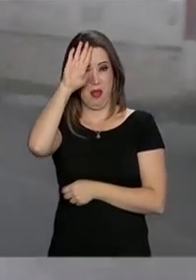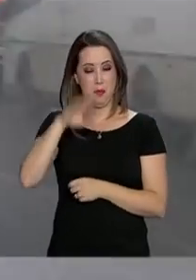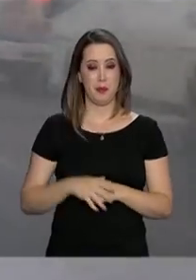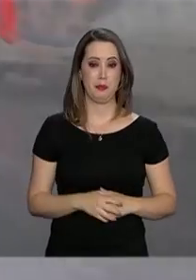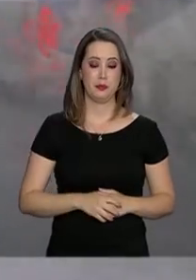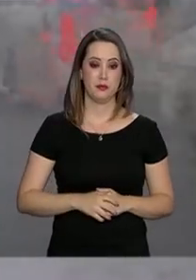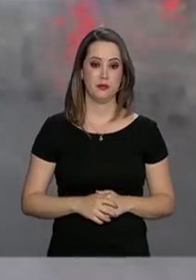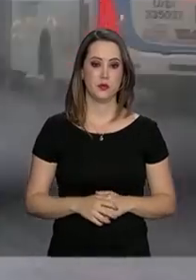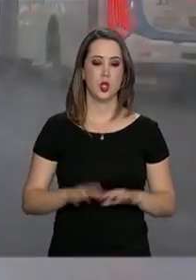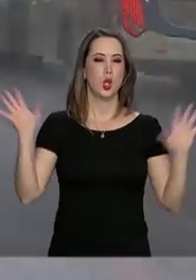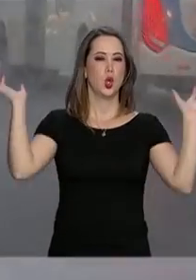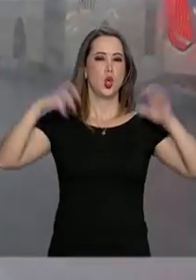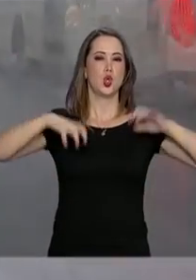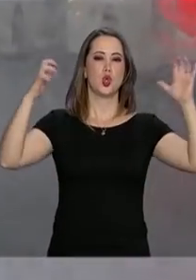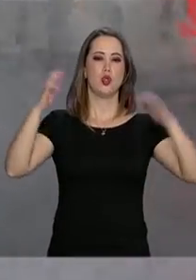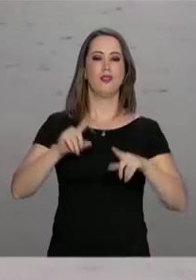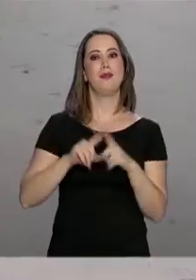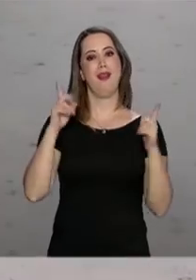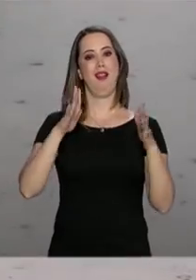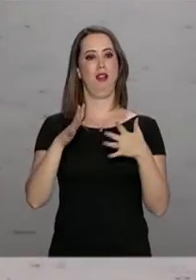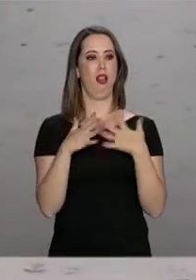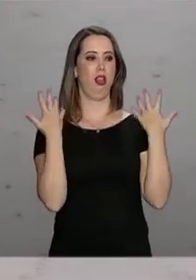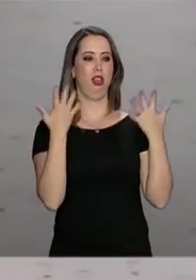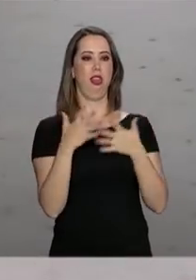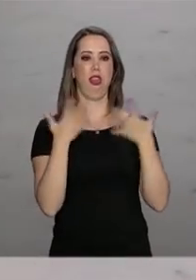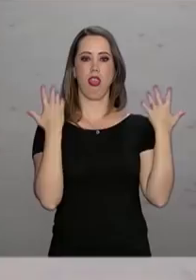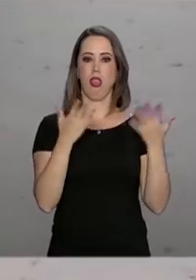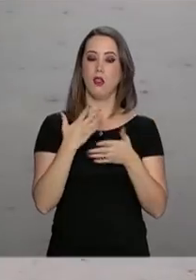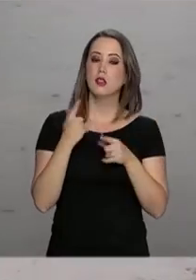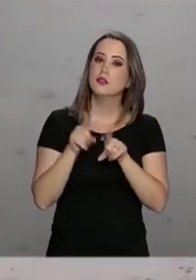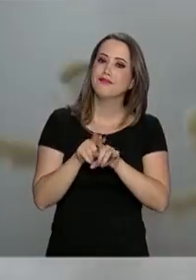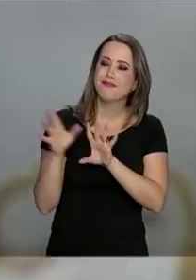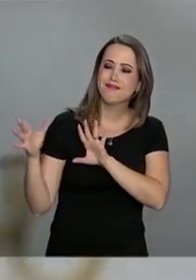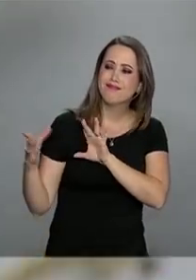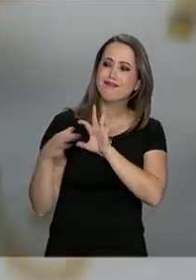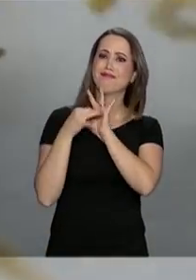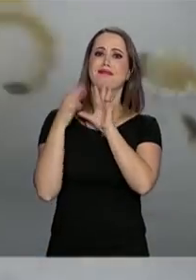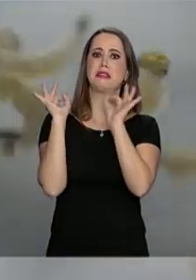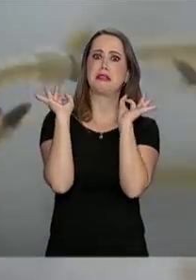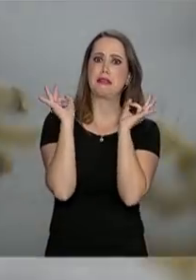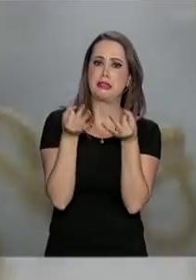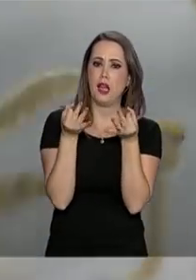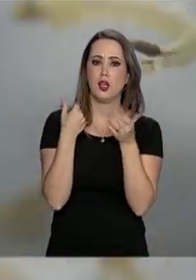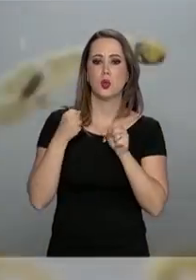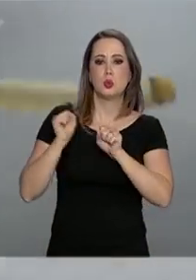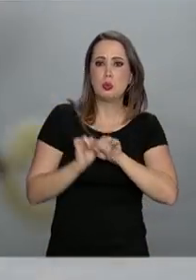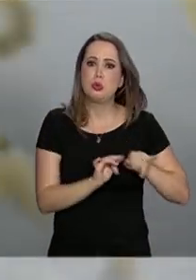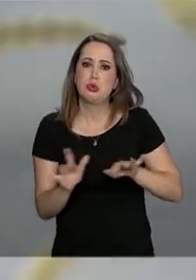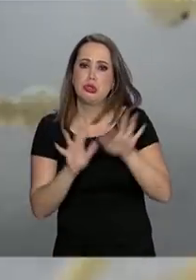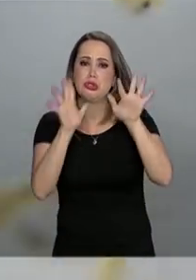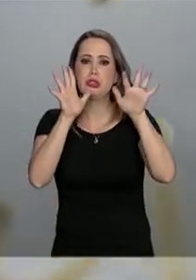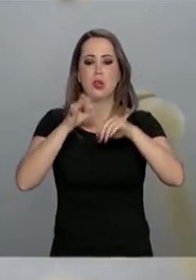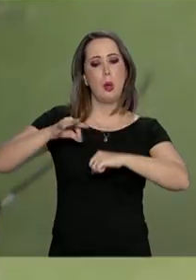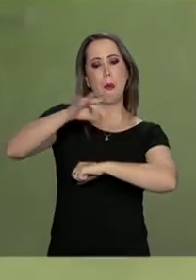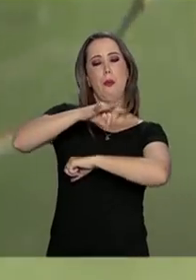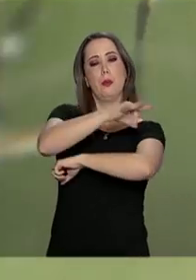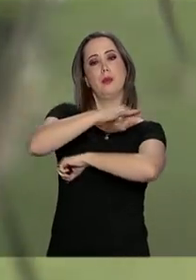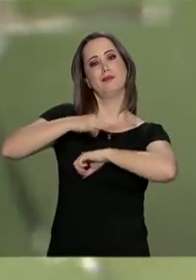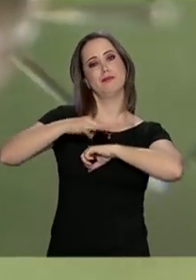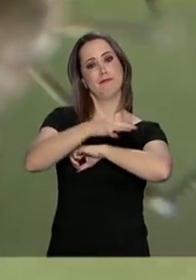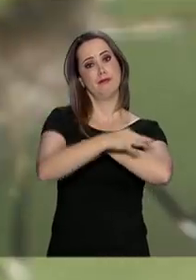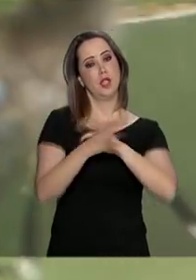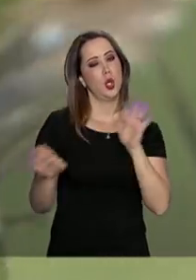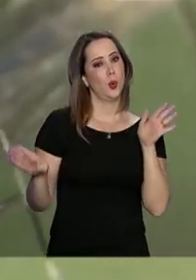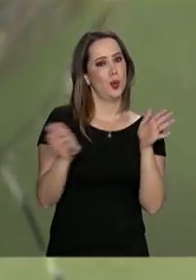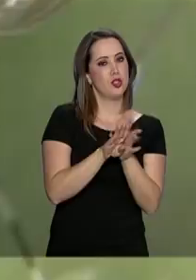Chuvas e temperaturas altas. Uma combinação perfeita para a proliferação do mosquito Aedes aegypti. E